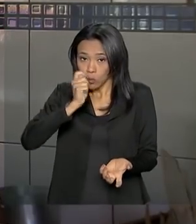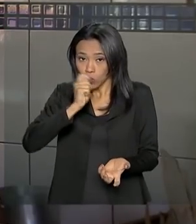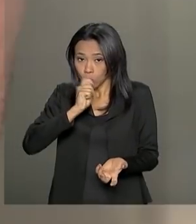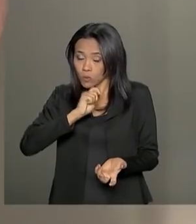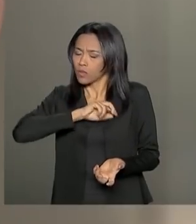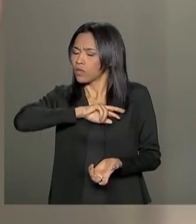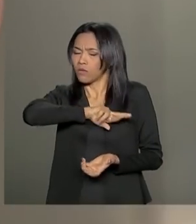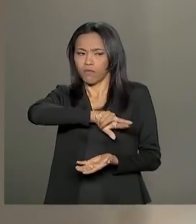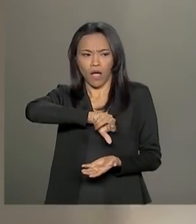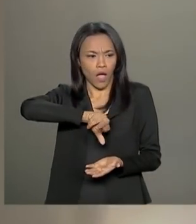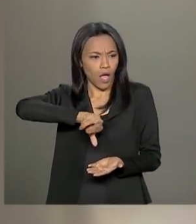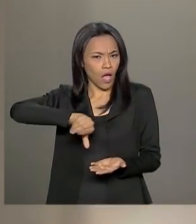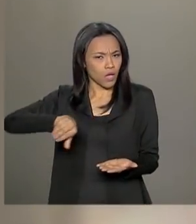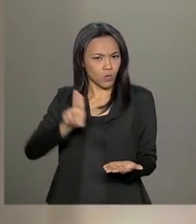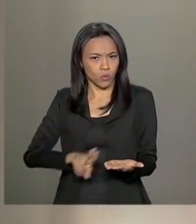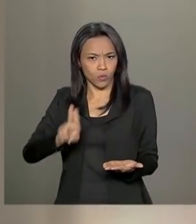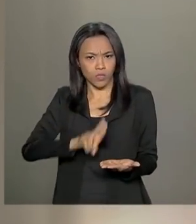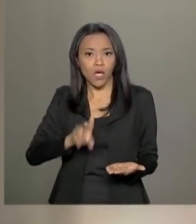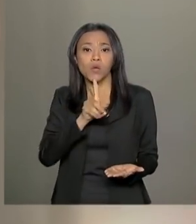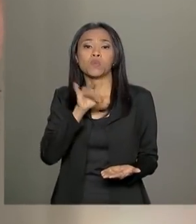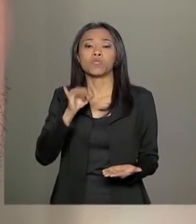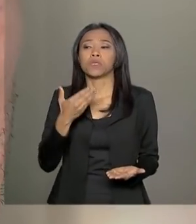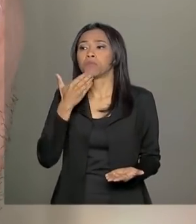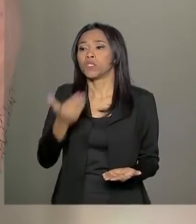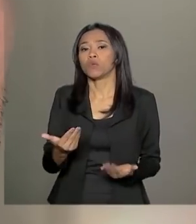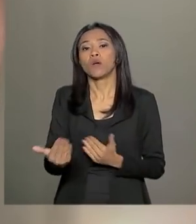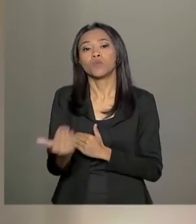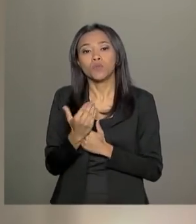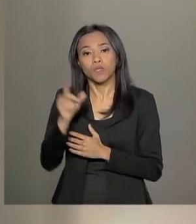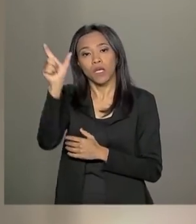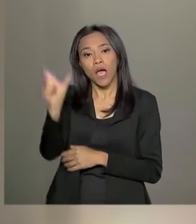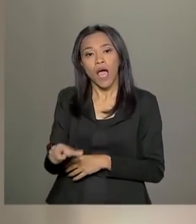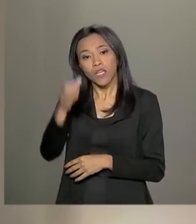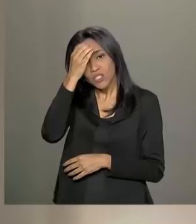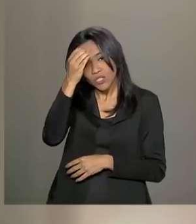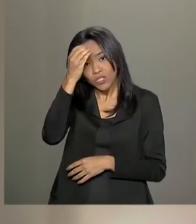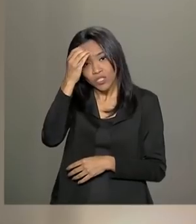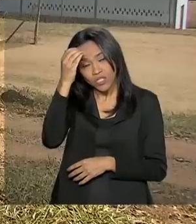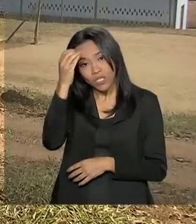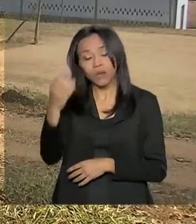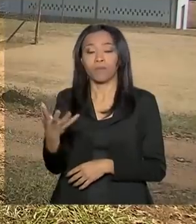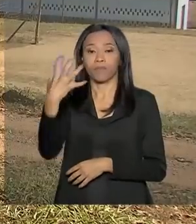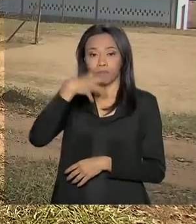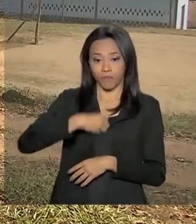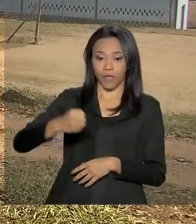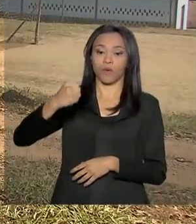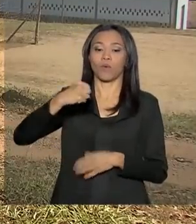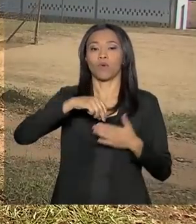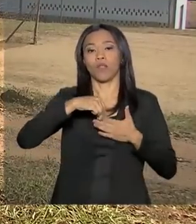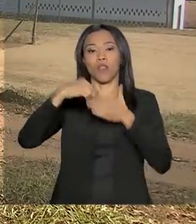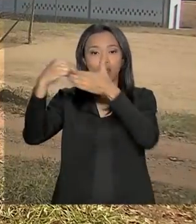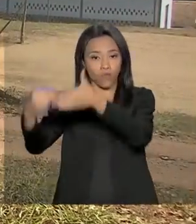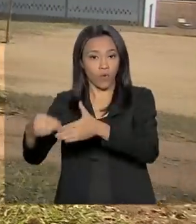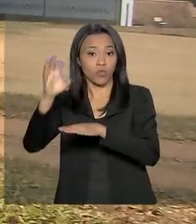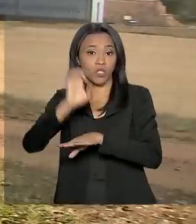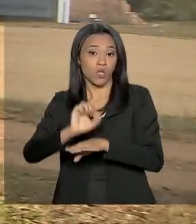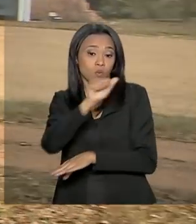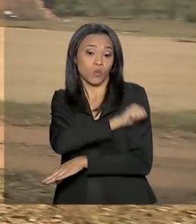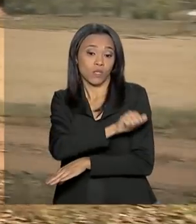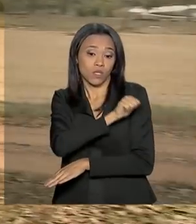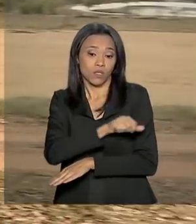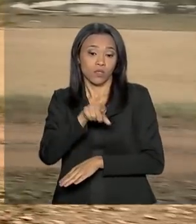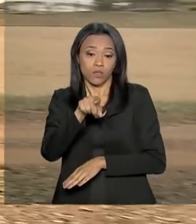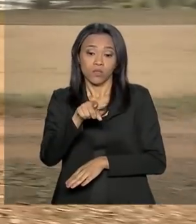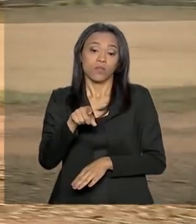entorpecente. Um dia, pediu socorro e uma tia o trouxe do Rio de Janeiro para uma comunidade terapêutica que